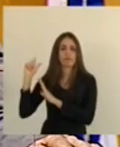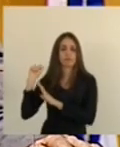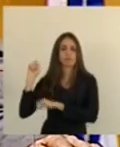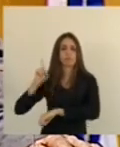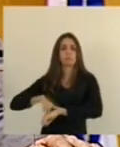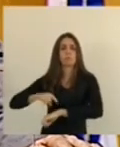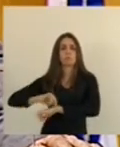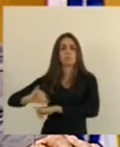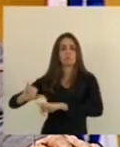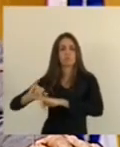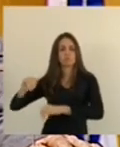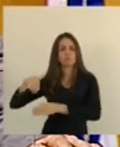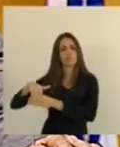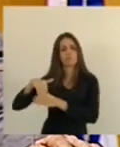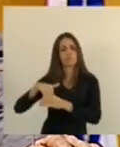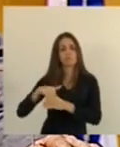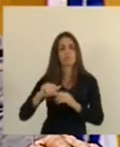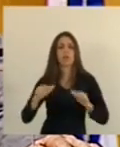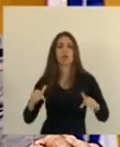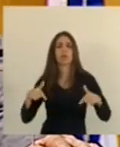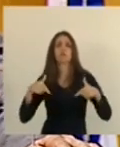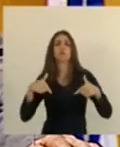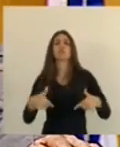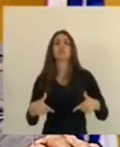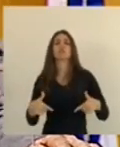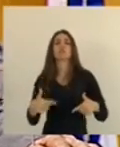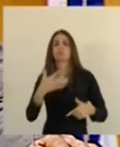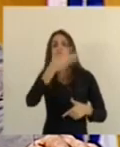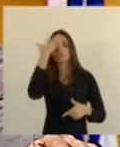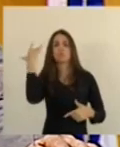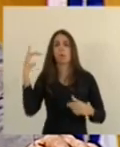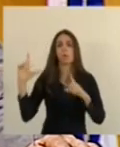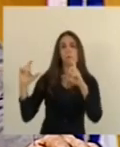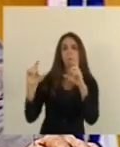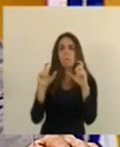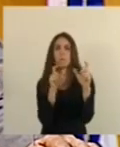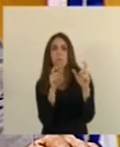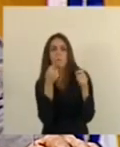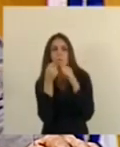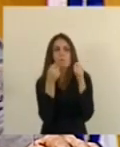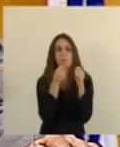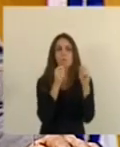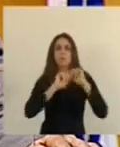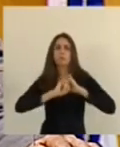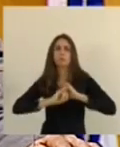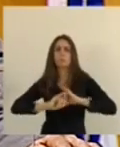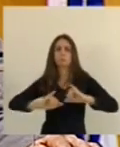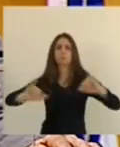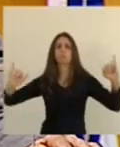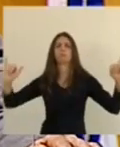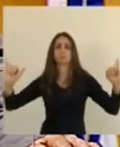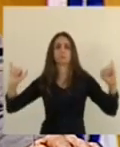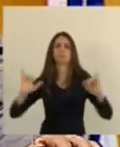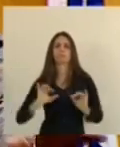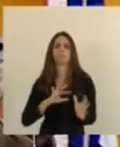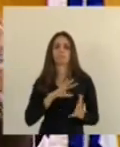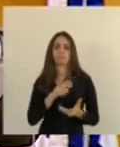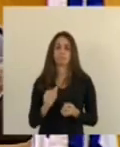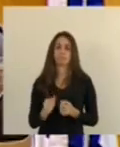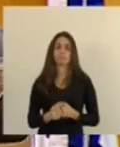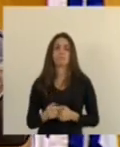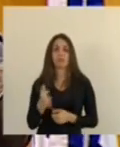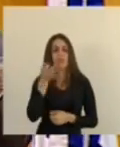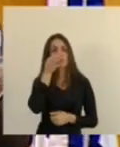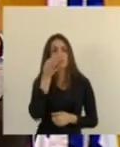eleitoral uma atitude dele e sua comitiva ganhou manchete mundo afora prestem atenção existe